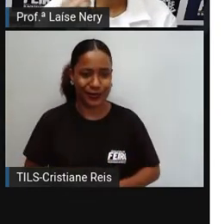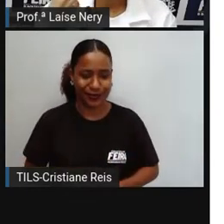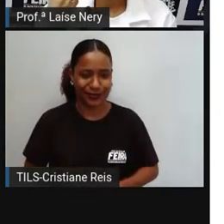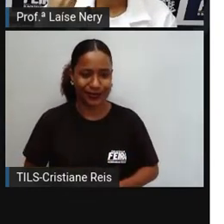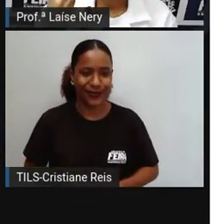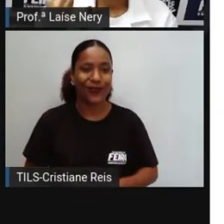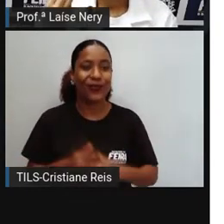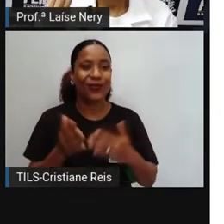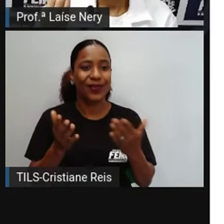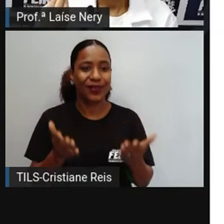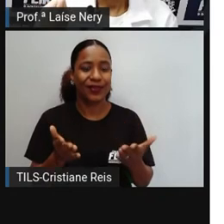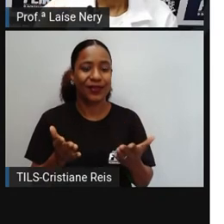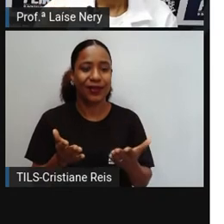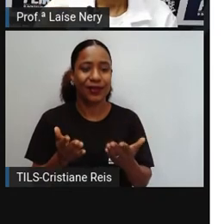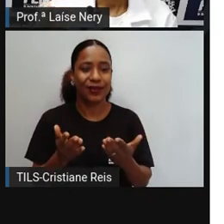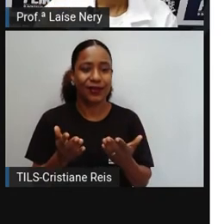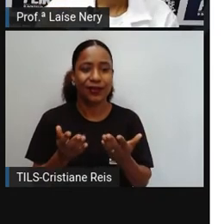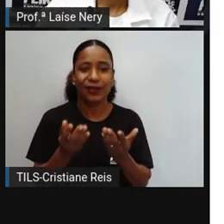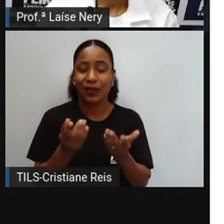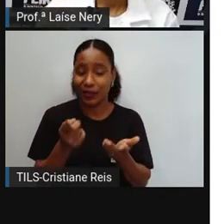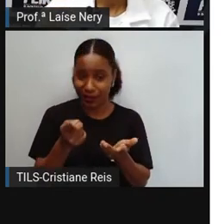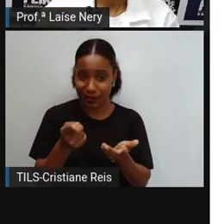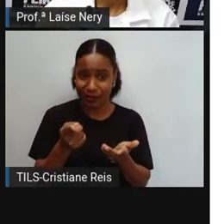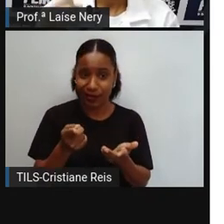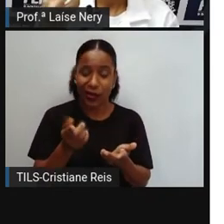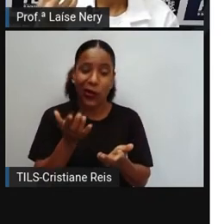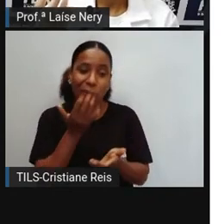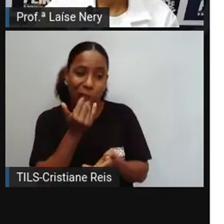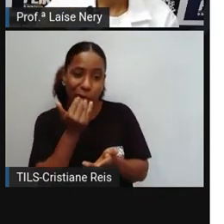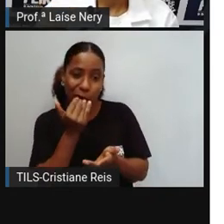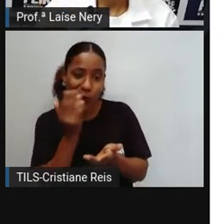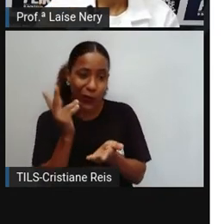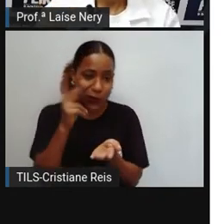nenhum indício, nenhuma